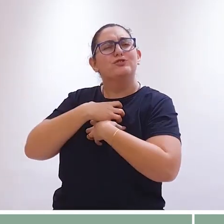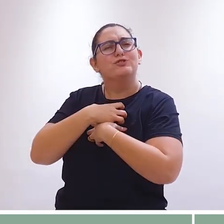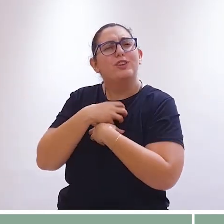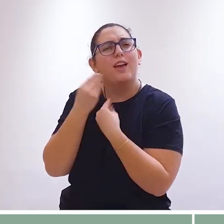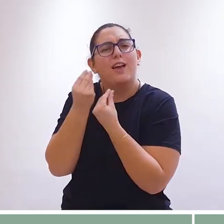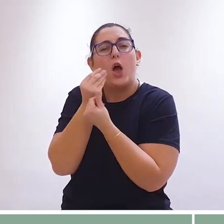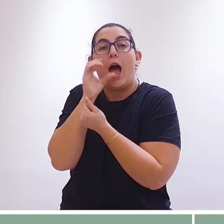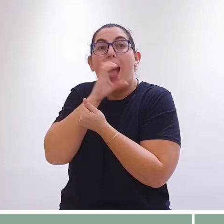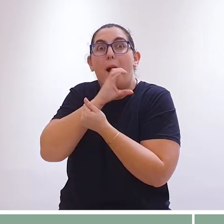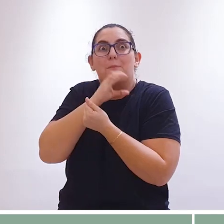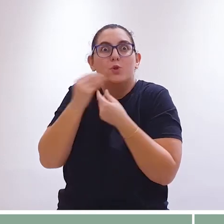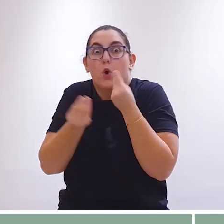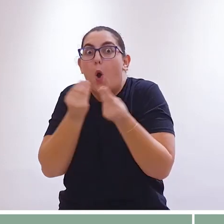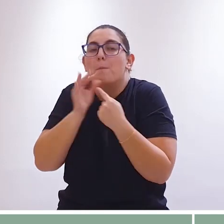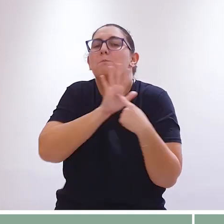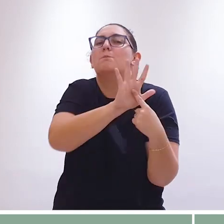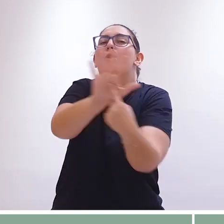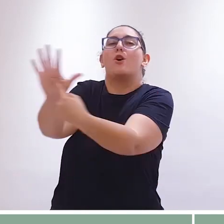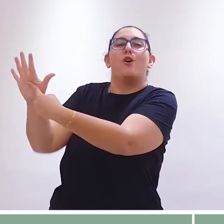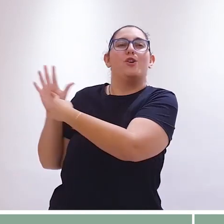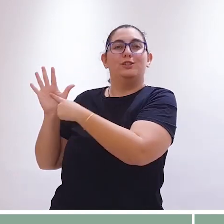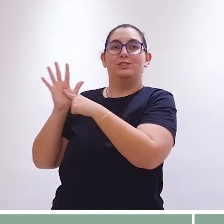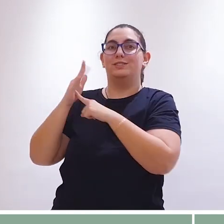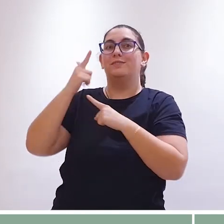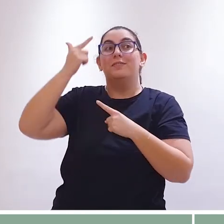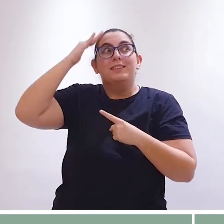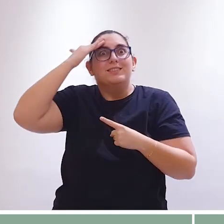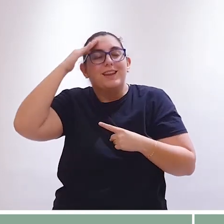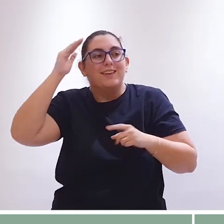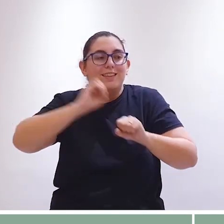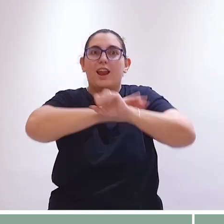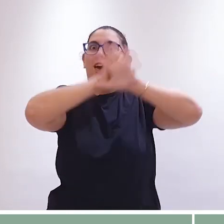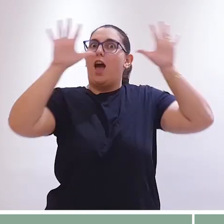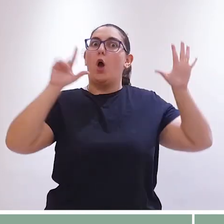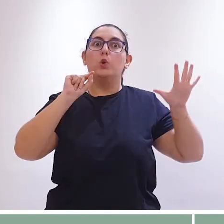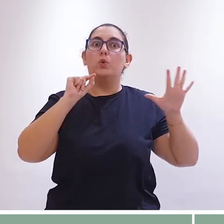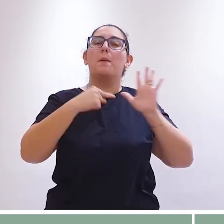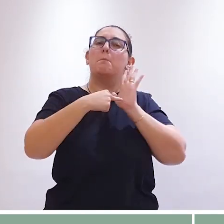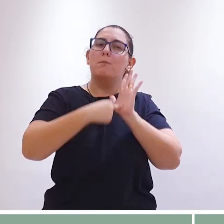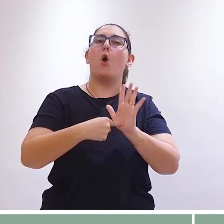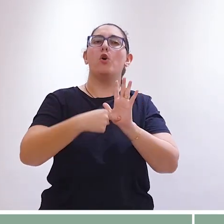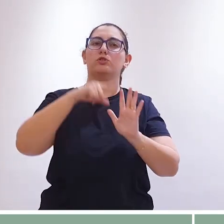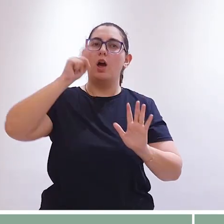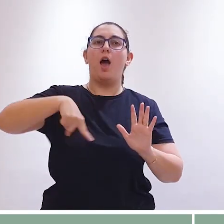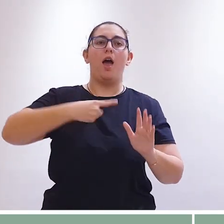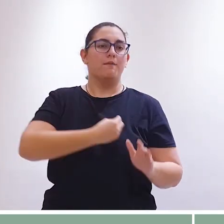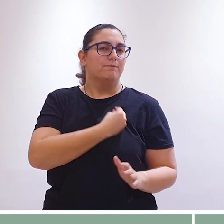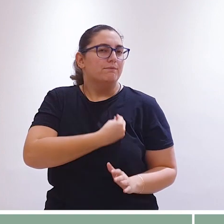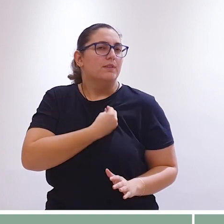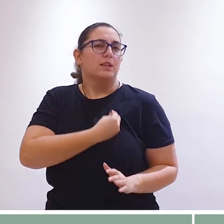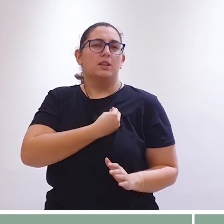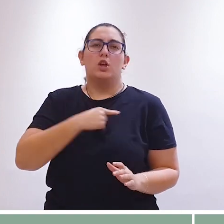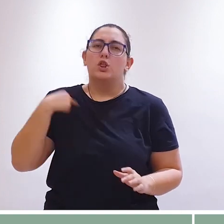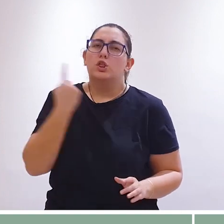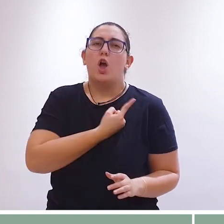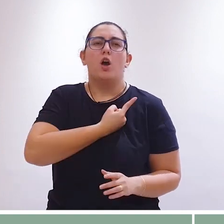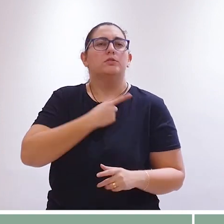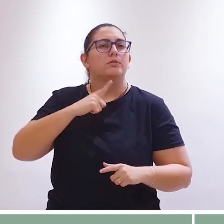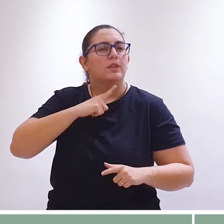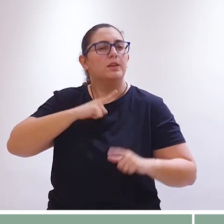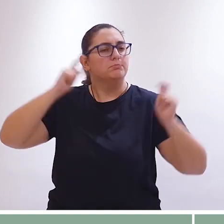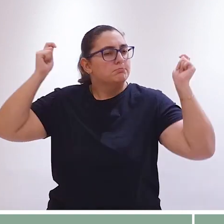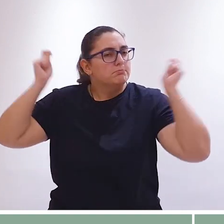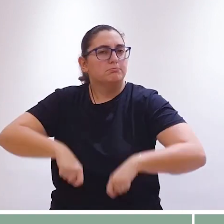efêmera na sua manifestação. Mas essa é a nossa certeza maior. Navegar nas ondas inquietas da vida nos